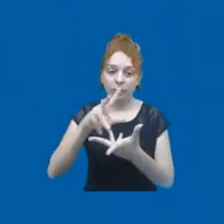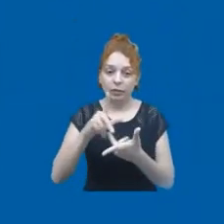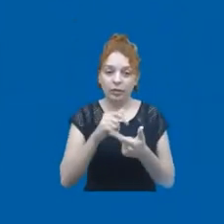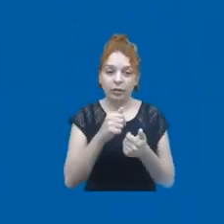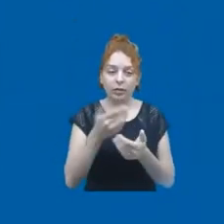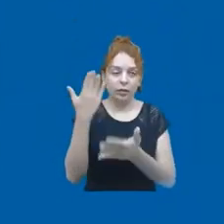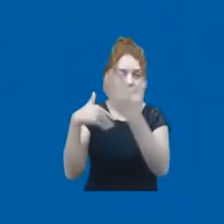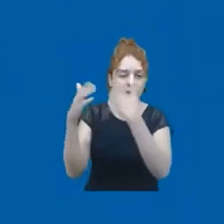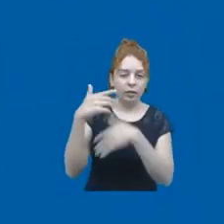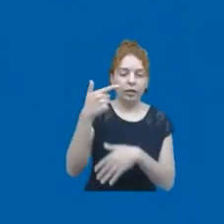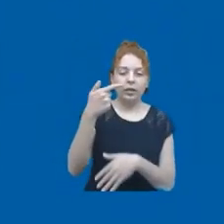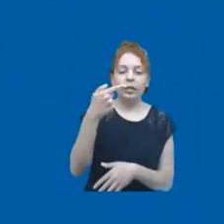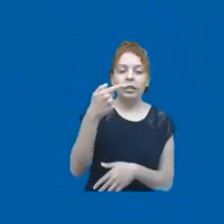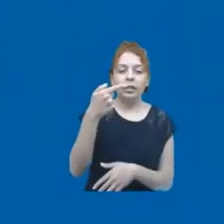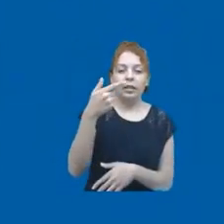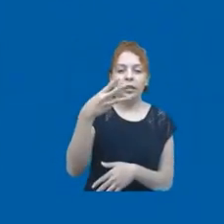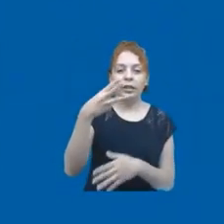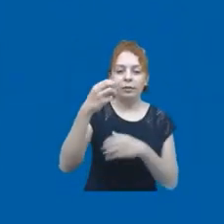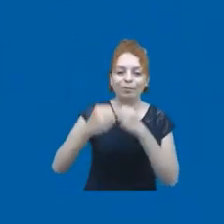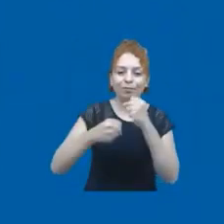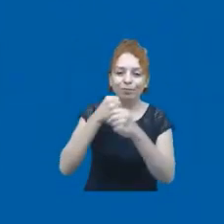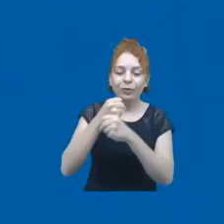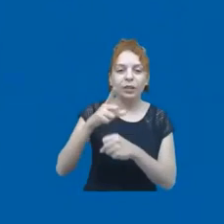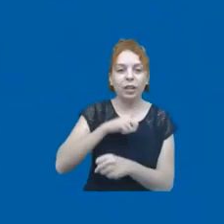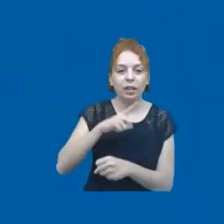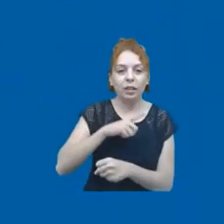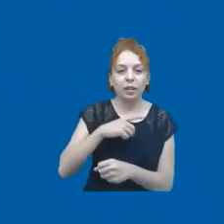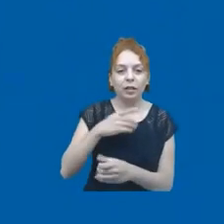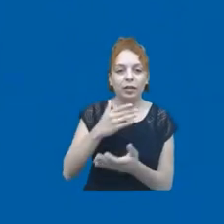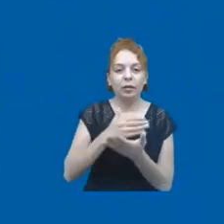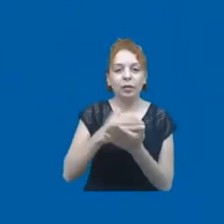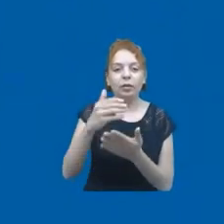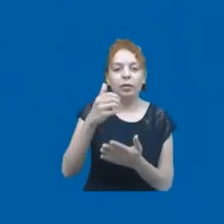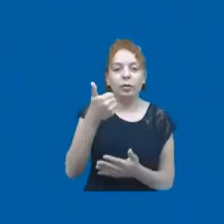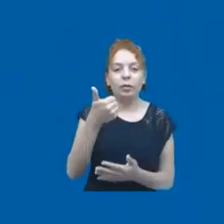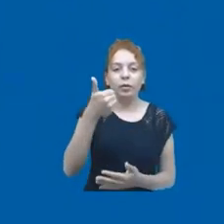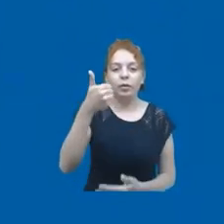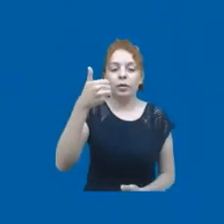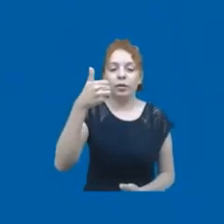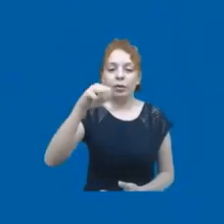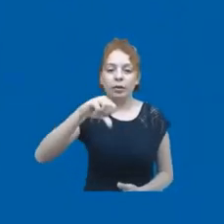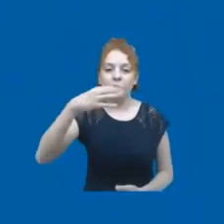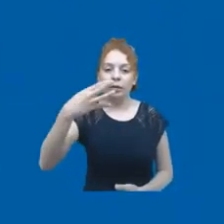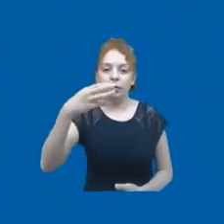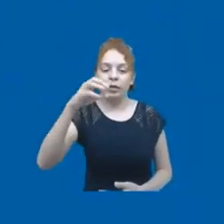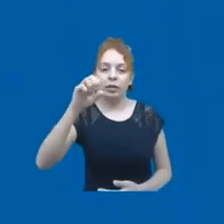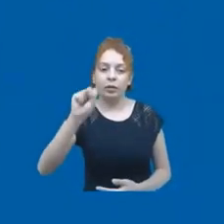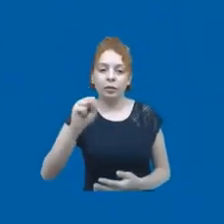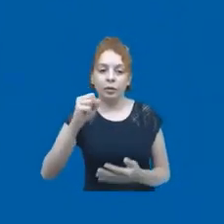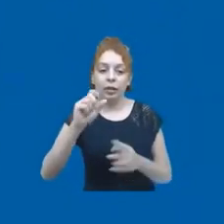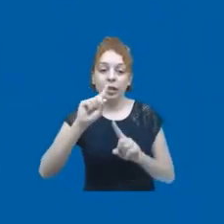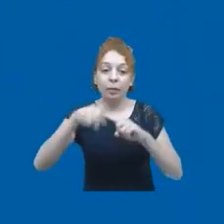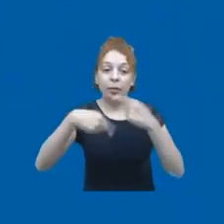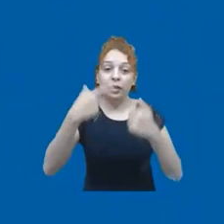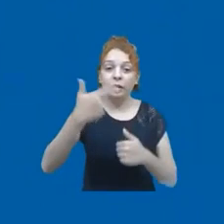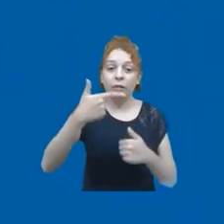73 anos, a gente tem que entender, ela foi criada em 1948, logo depois da Segunda Guerra Mundial, que